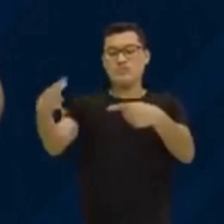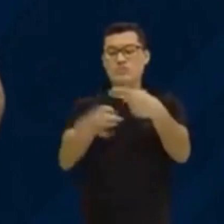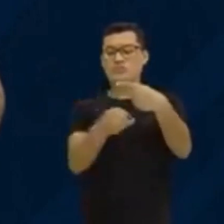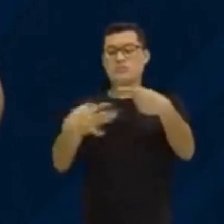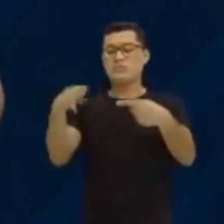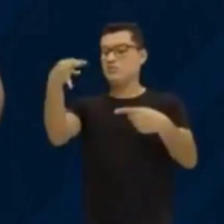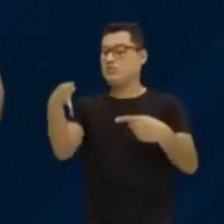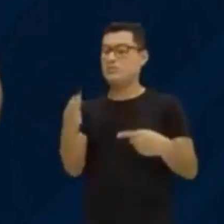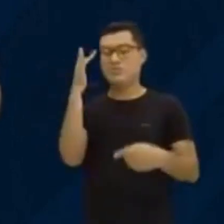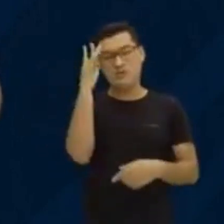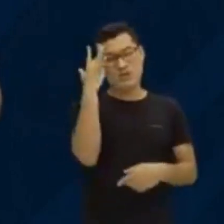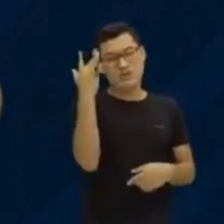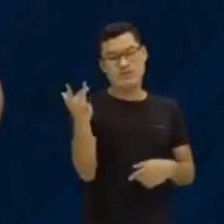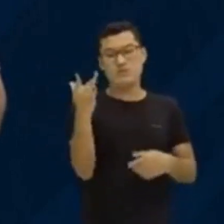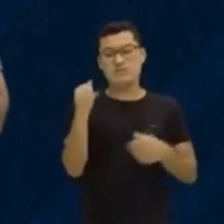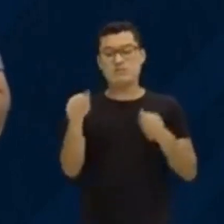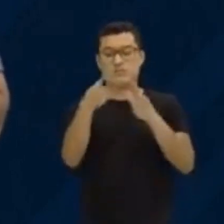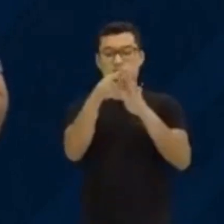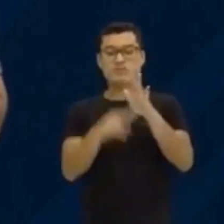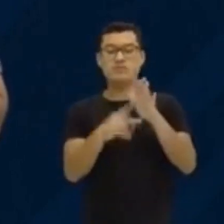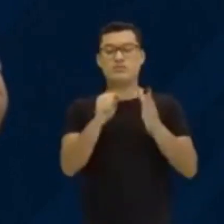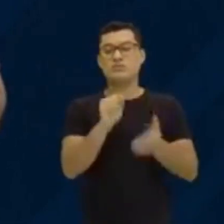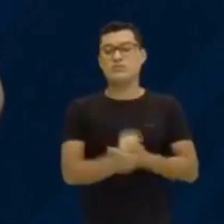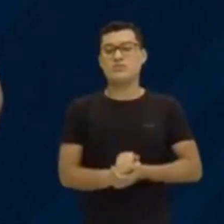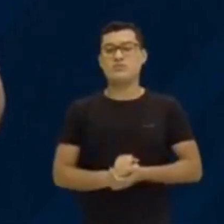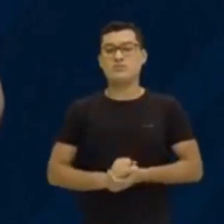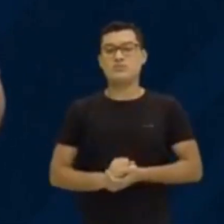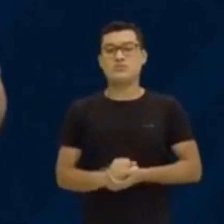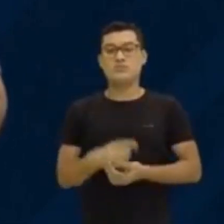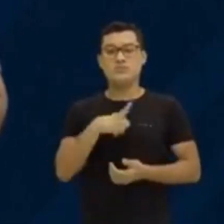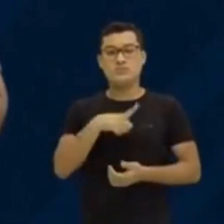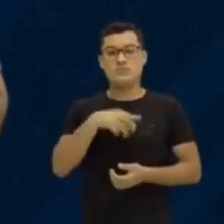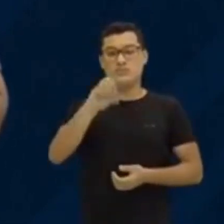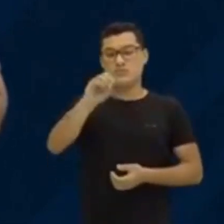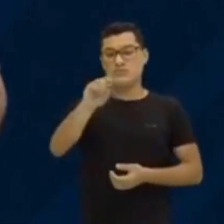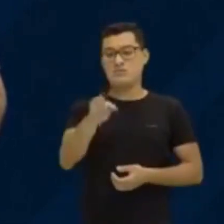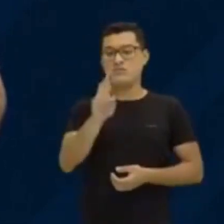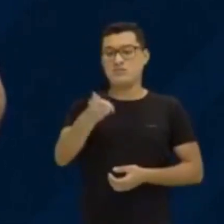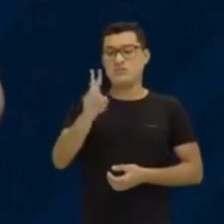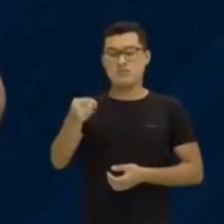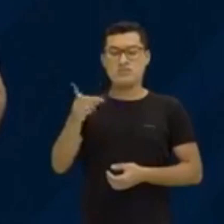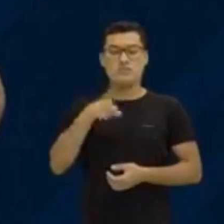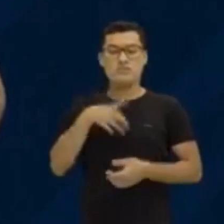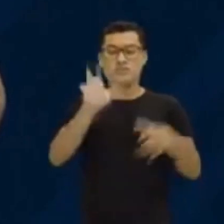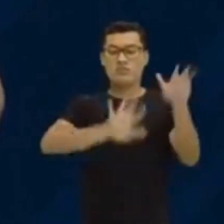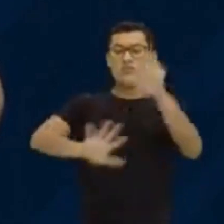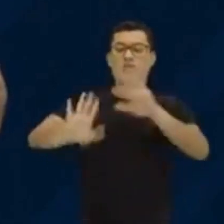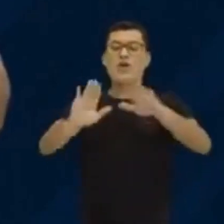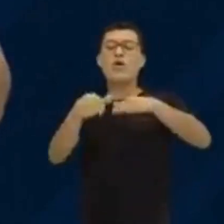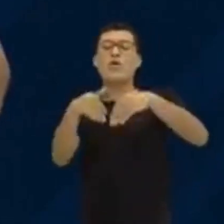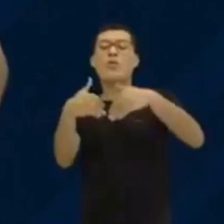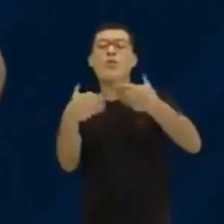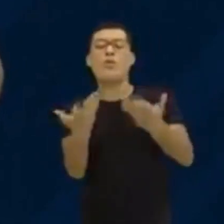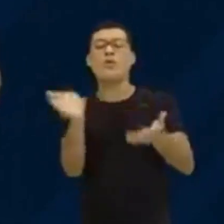é fácil também. Aplica aquelas regrinhas e acabou. Se é uma dízima, aí eu tenho que ter esse cuidado. Qual é o cuidado?